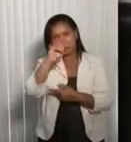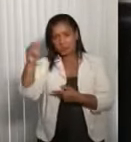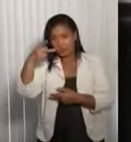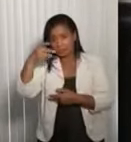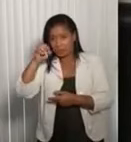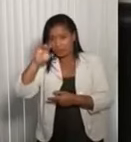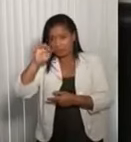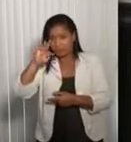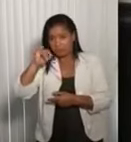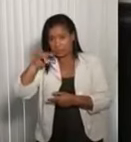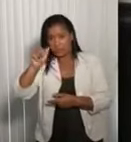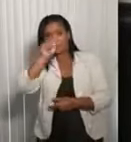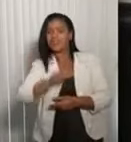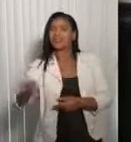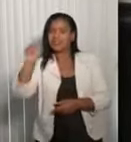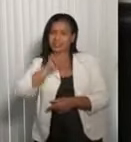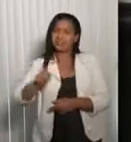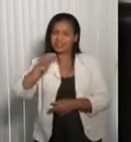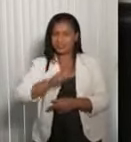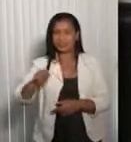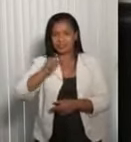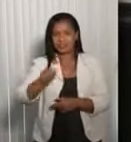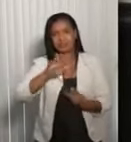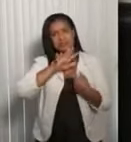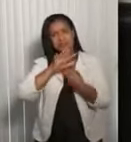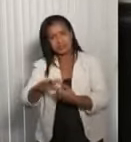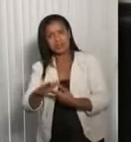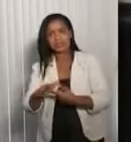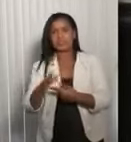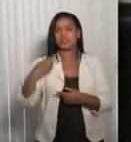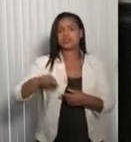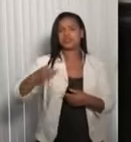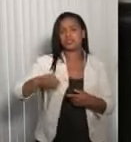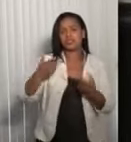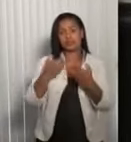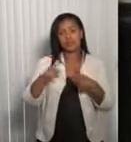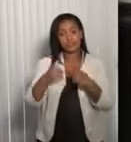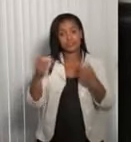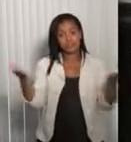associação, trazendo um exemplo concreto aqui, de mercado, renda, mas hoje tem uma motivação muito forte.